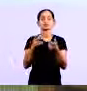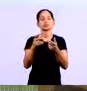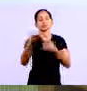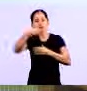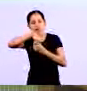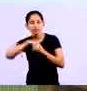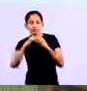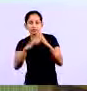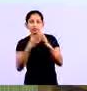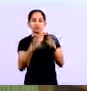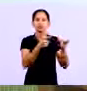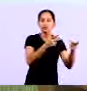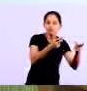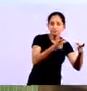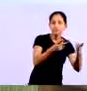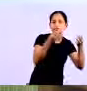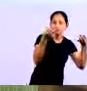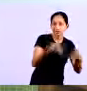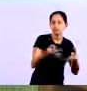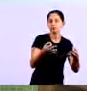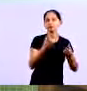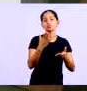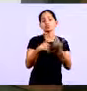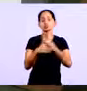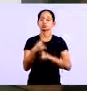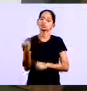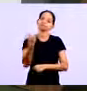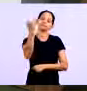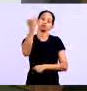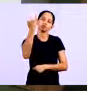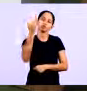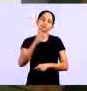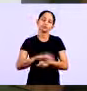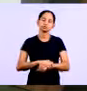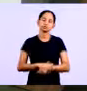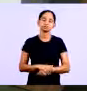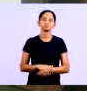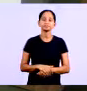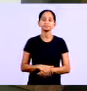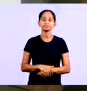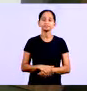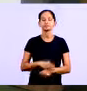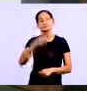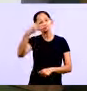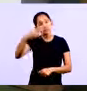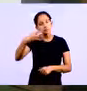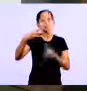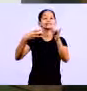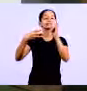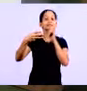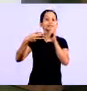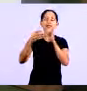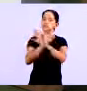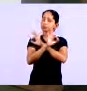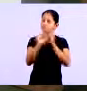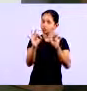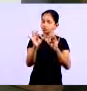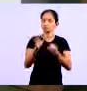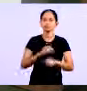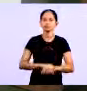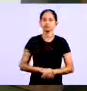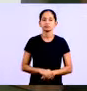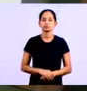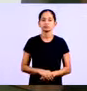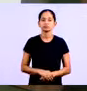suas vendas Então isso é importante Muito importante Então 3 dessas 5 Estava correta a resposta